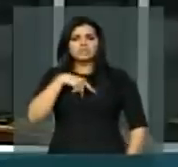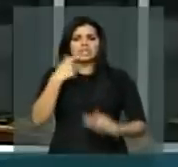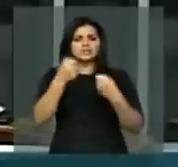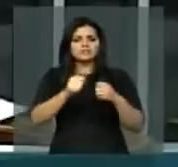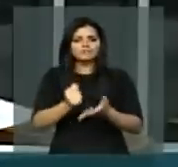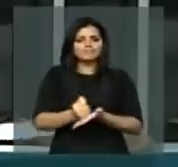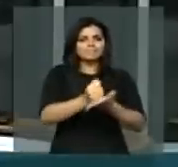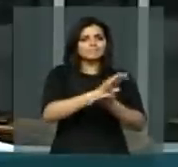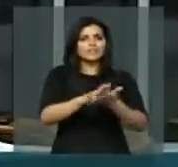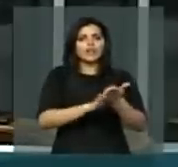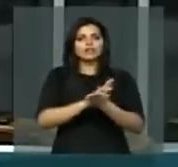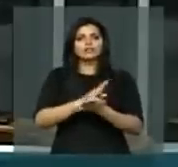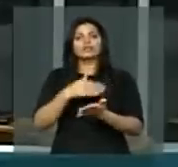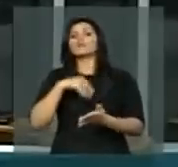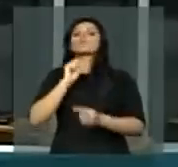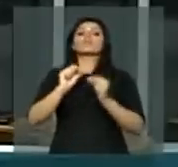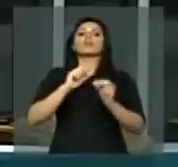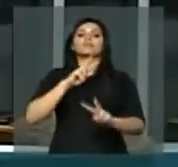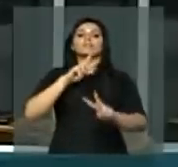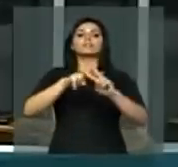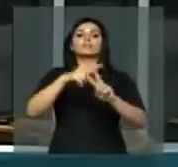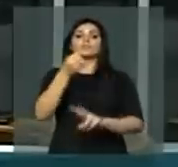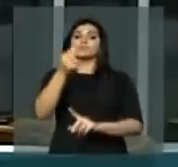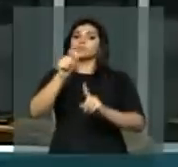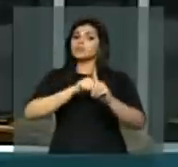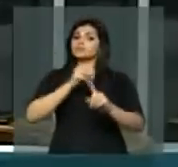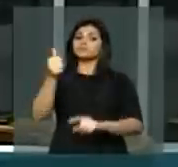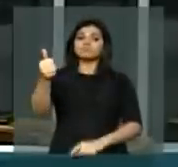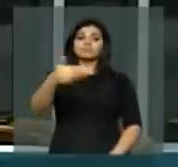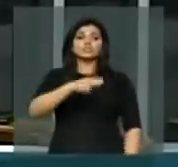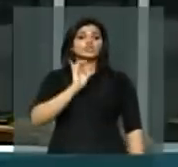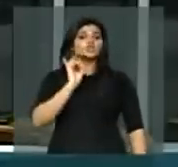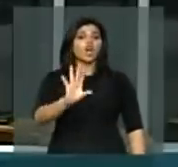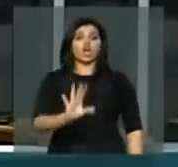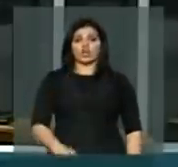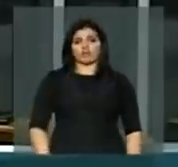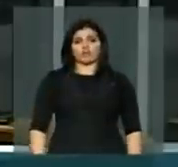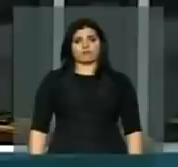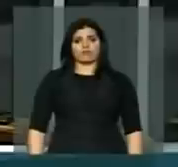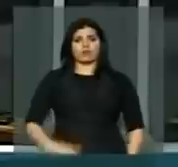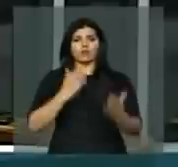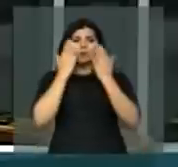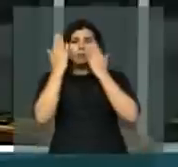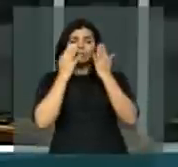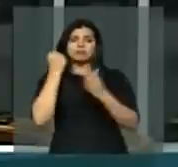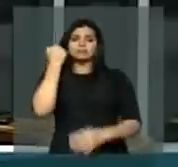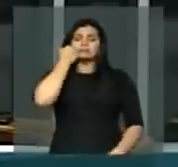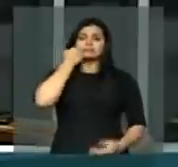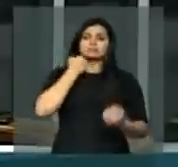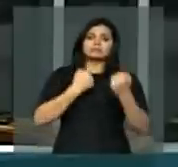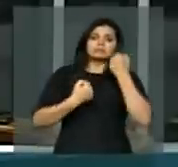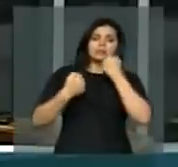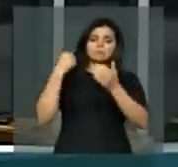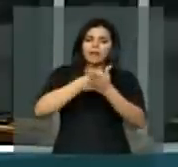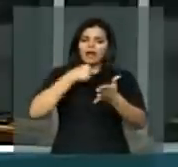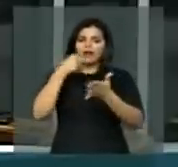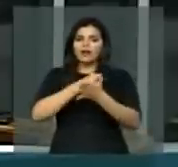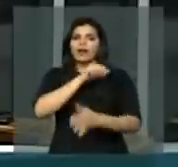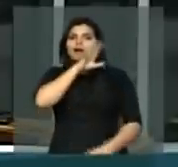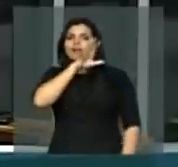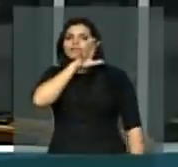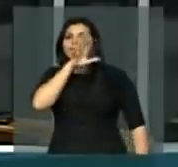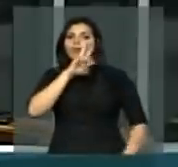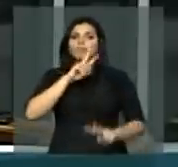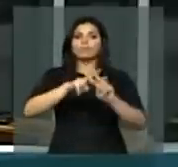necessidades, pena, prisão de seis meses a três anos. Bater em um animal doméstico dá uma